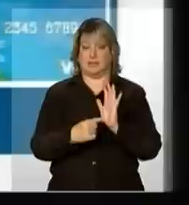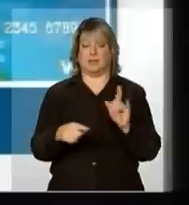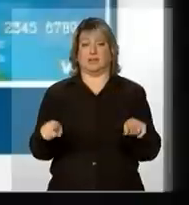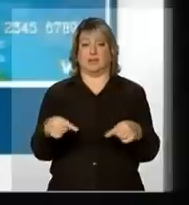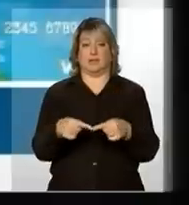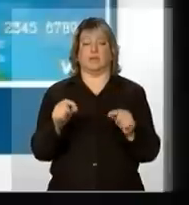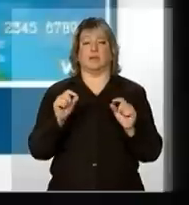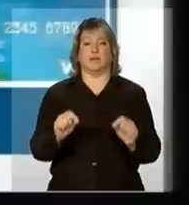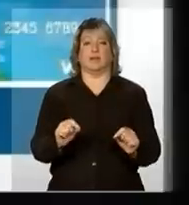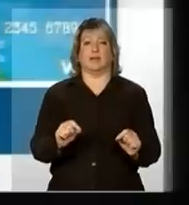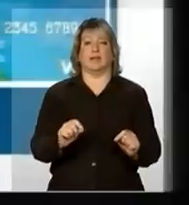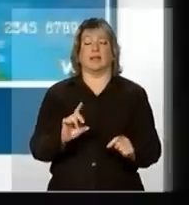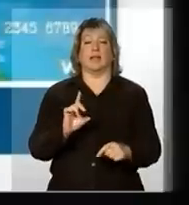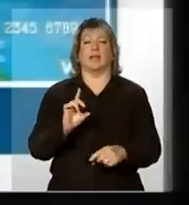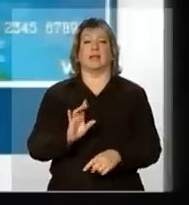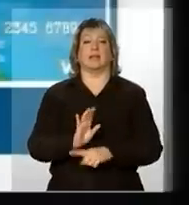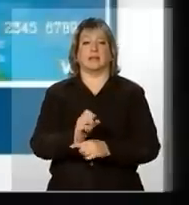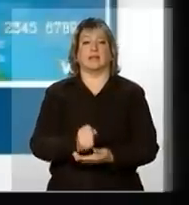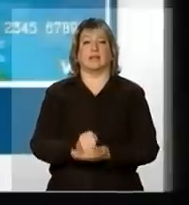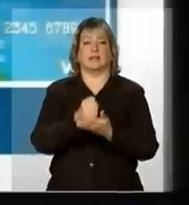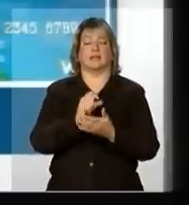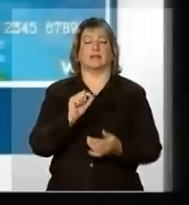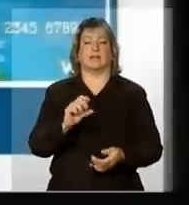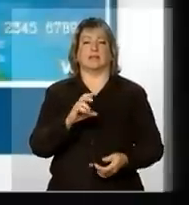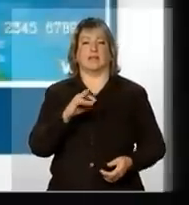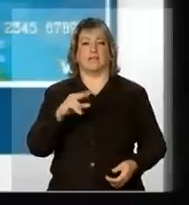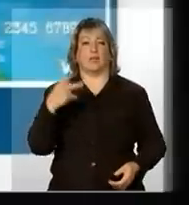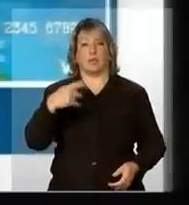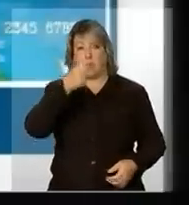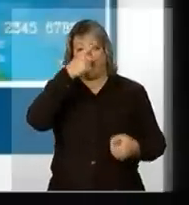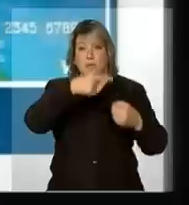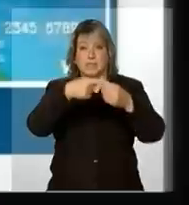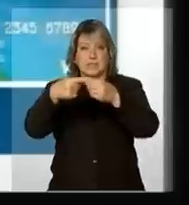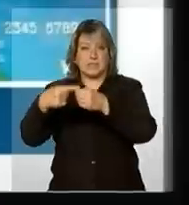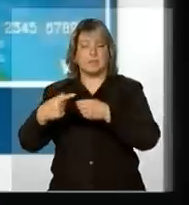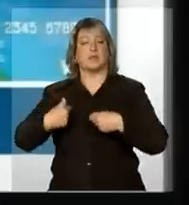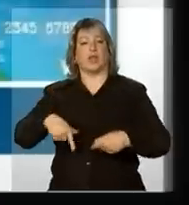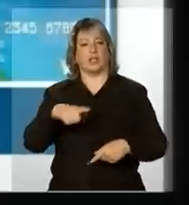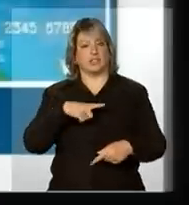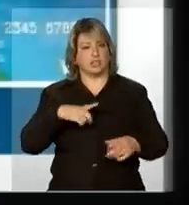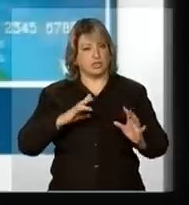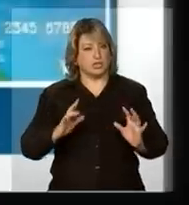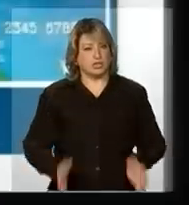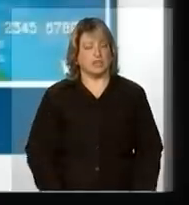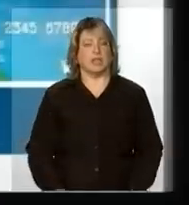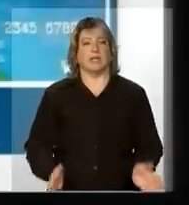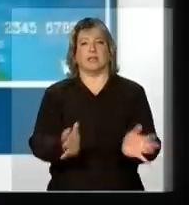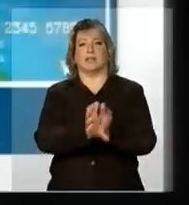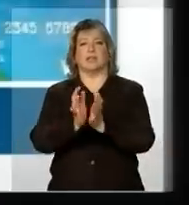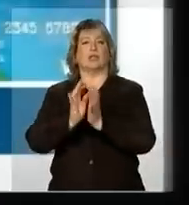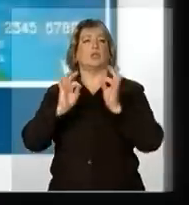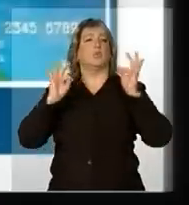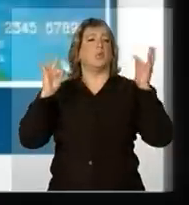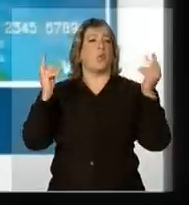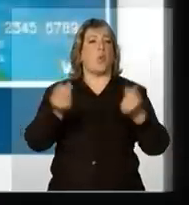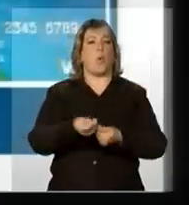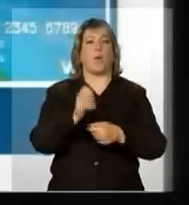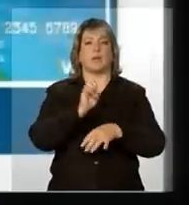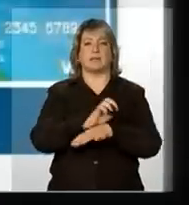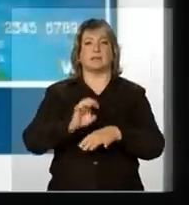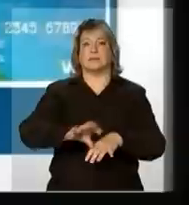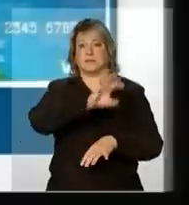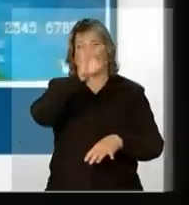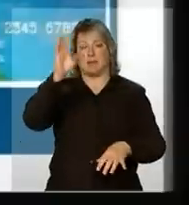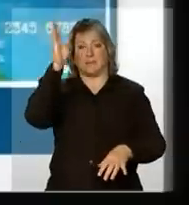defesas civis dos municípios. Nós temos já uma estrutura institucional em todos os estados brasileiros, tem